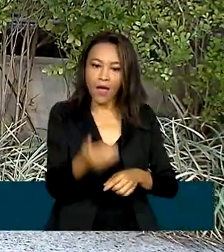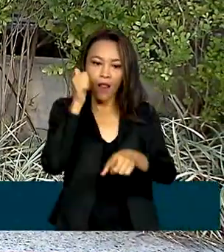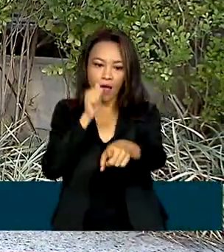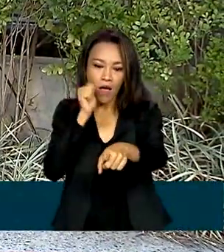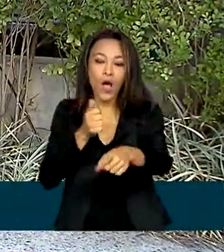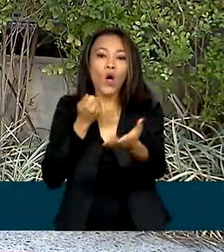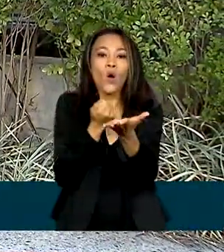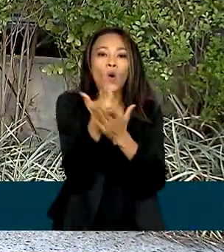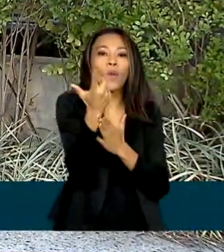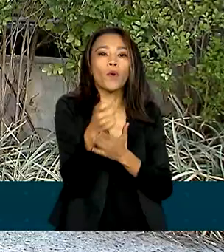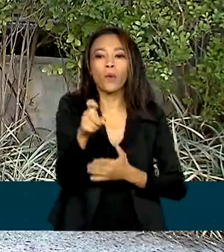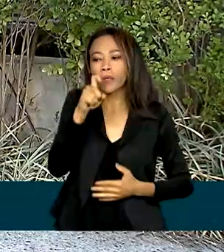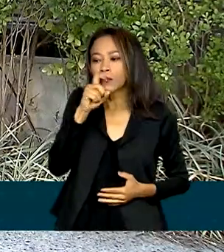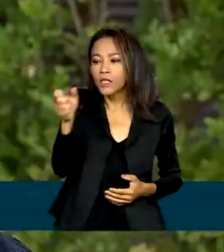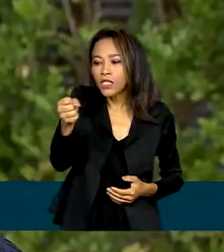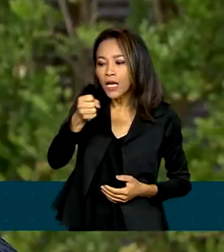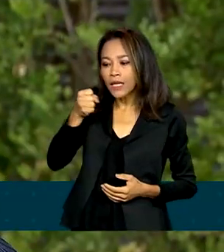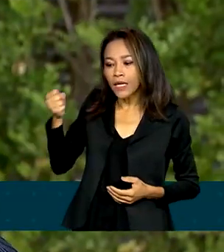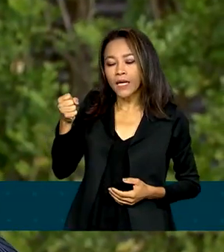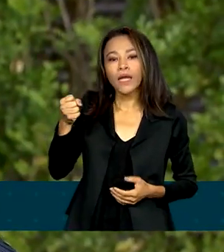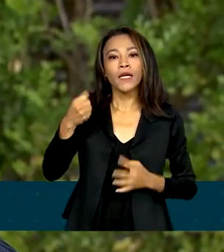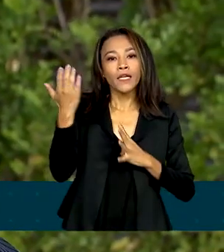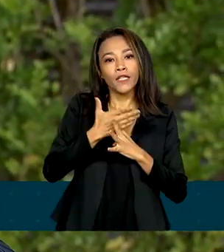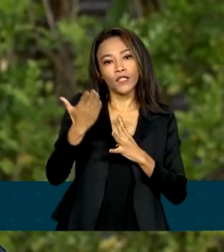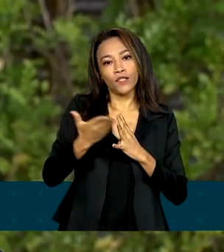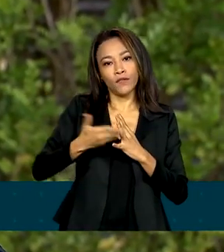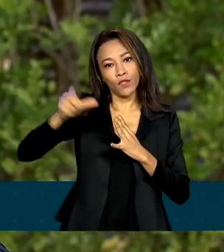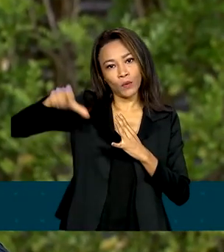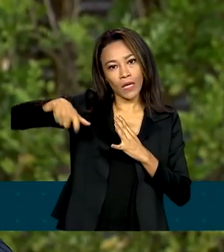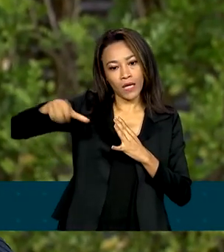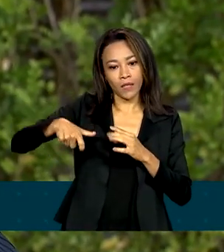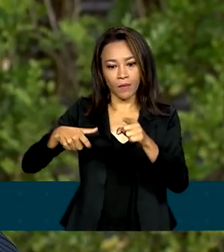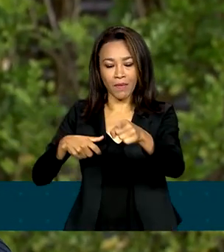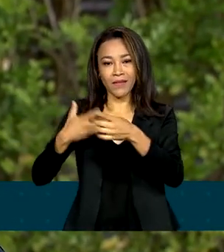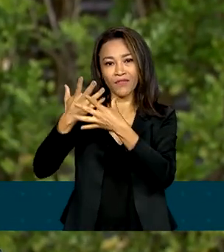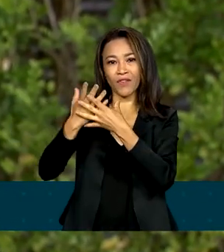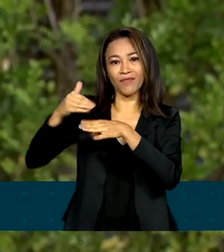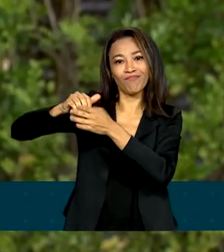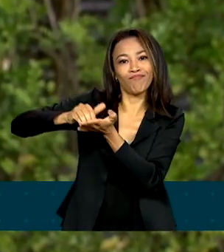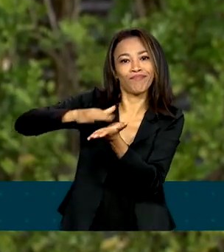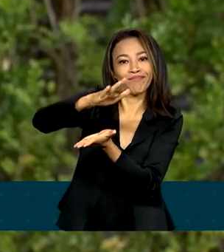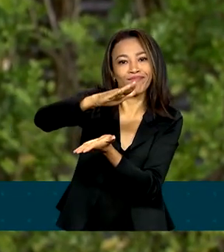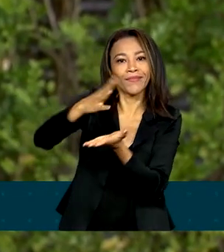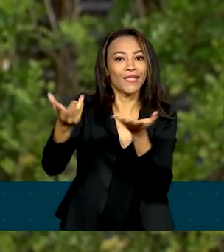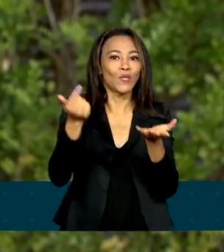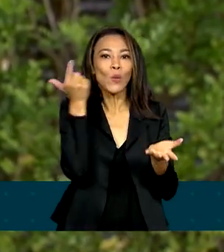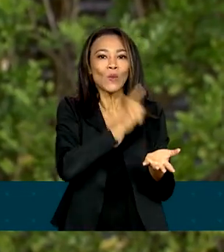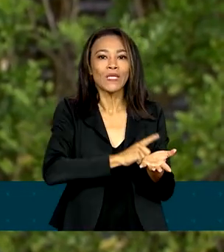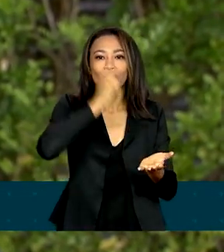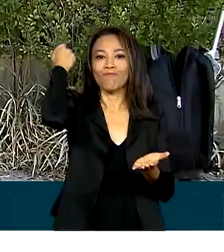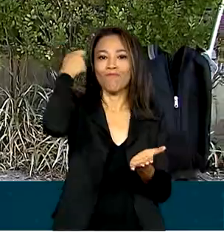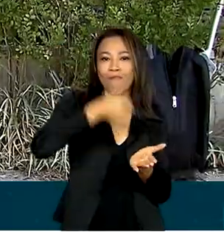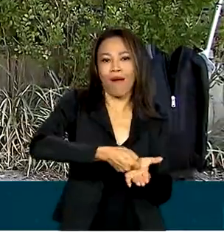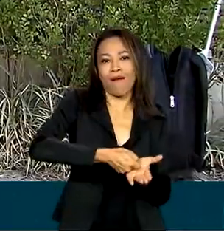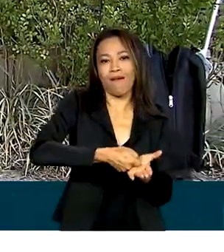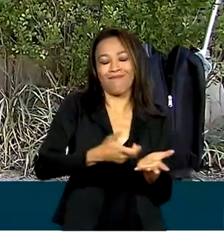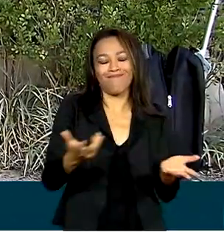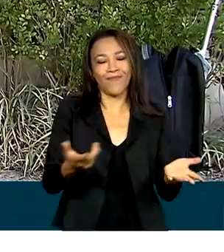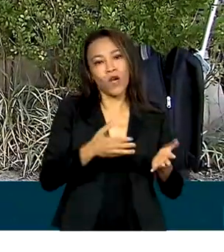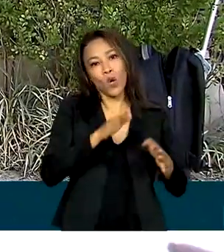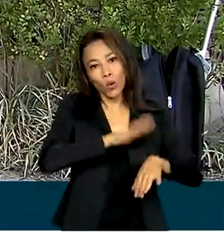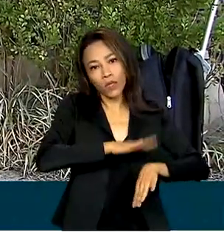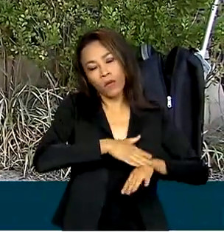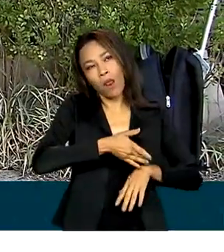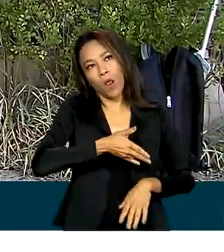dividiu o valor no cartão de crédito, mas logo perdeu o emprego e não conseguiu quitar as prestações. Com o tempo